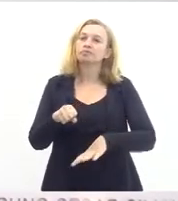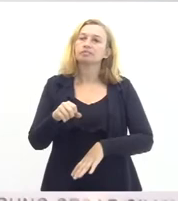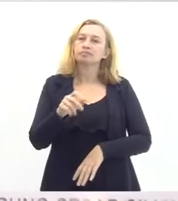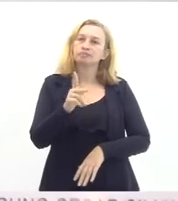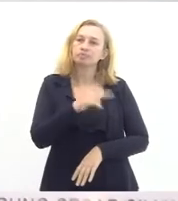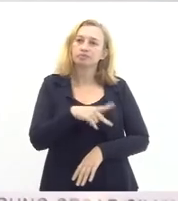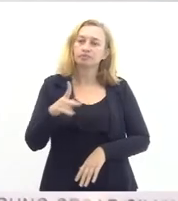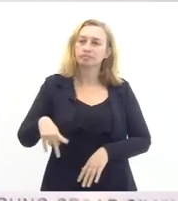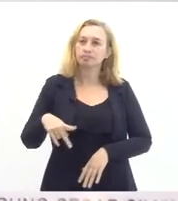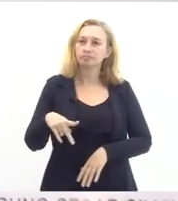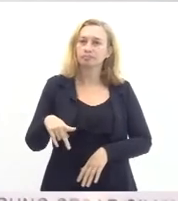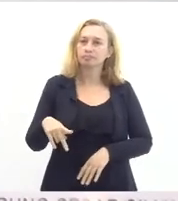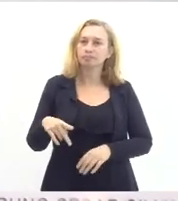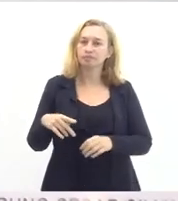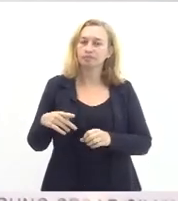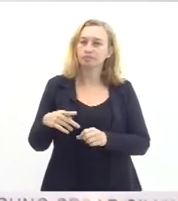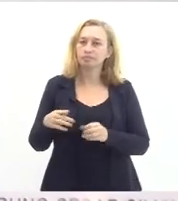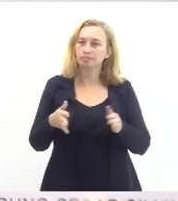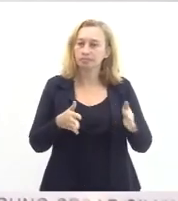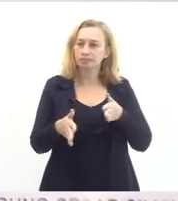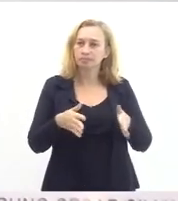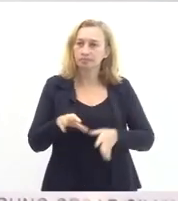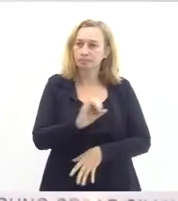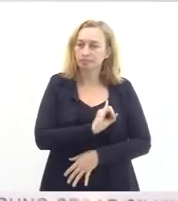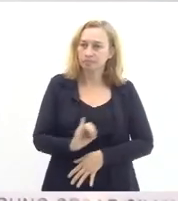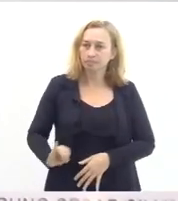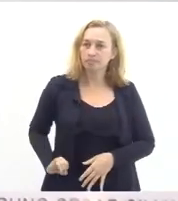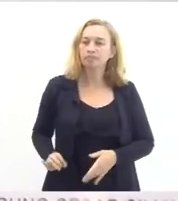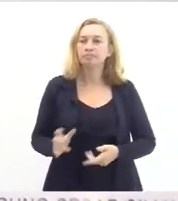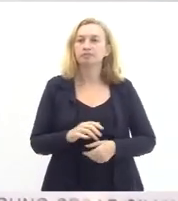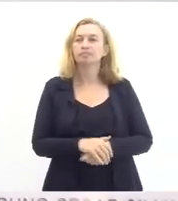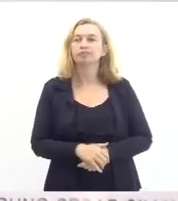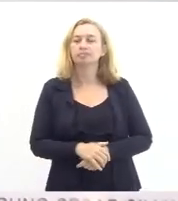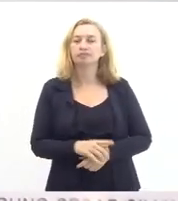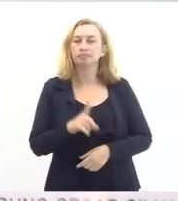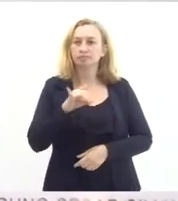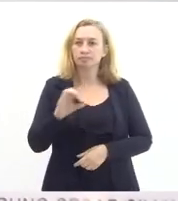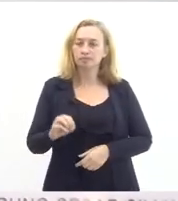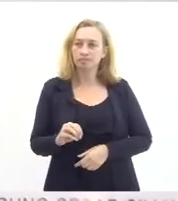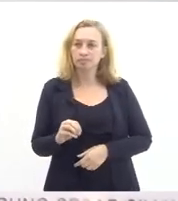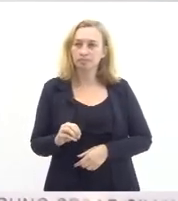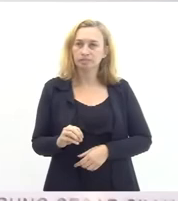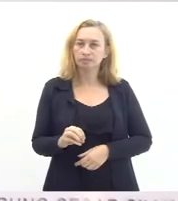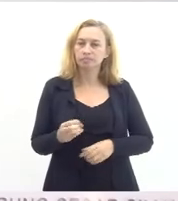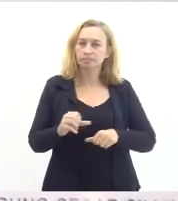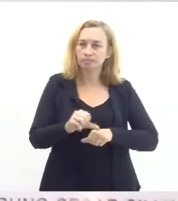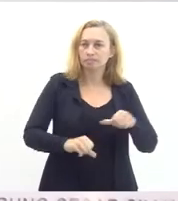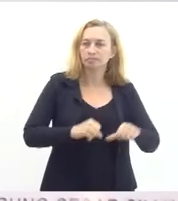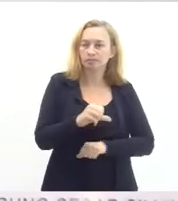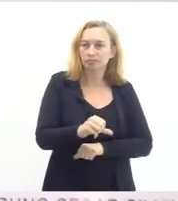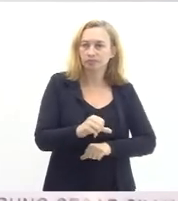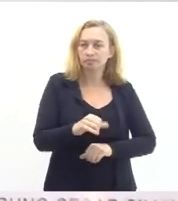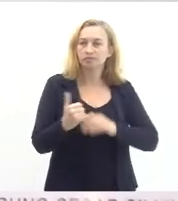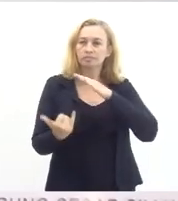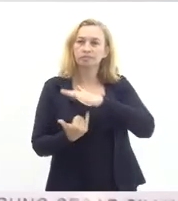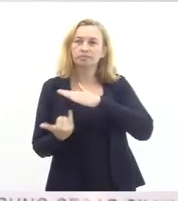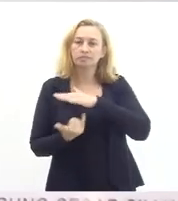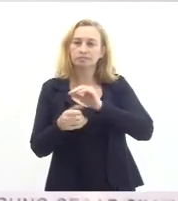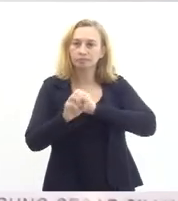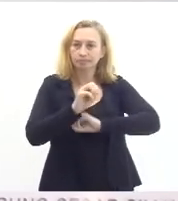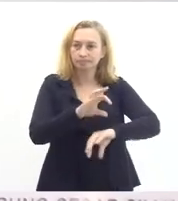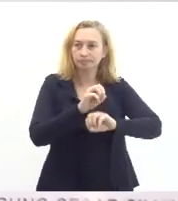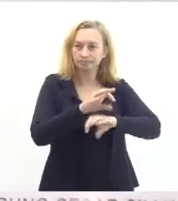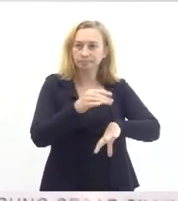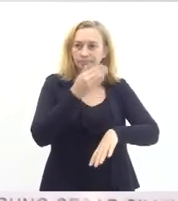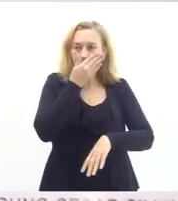um grande trabalho também do Anísio Teixeira que fundou como instituto de educação transformou ele em instituto de educação e